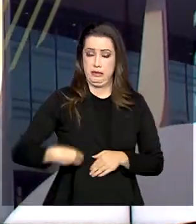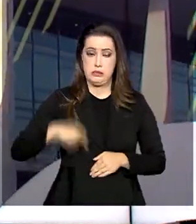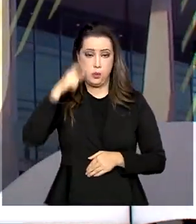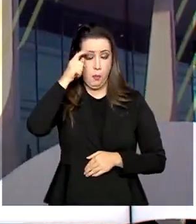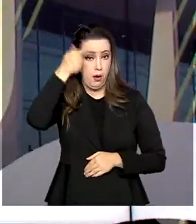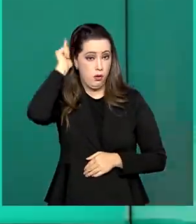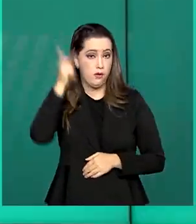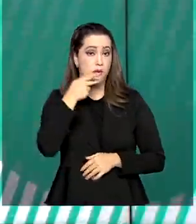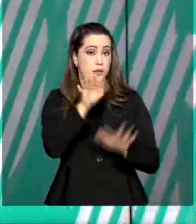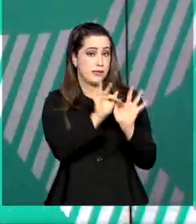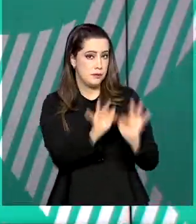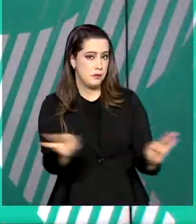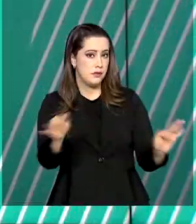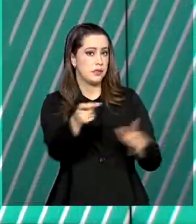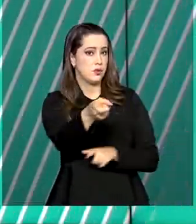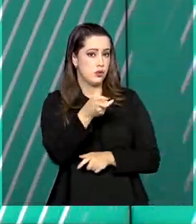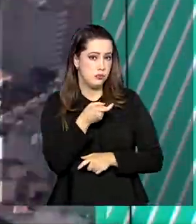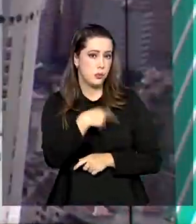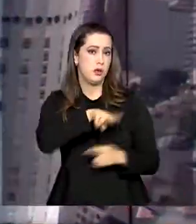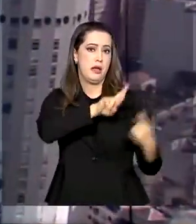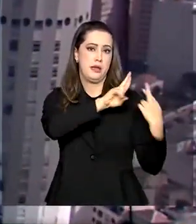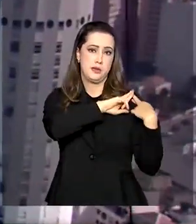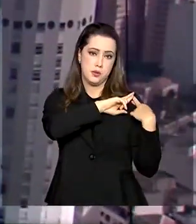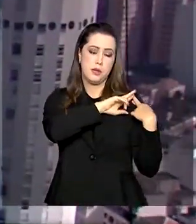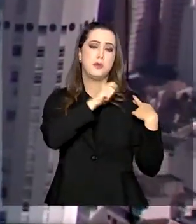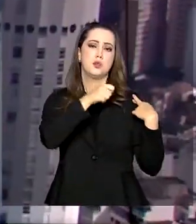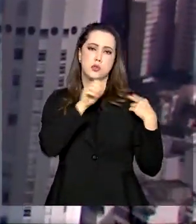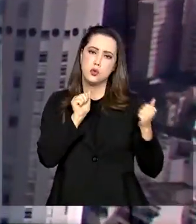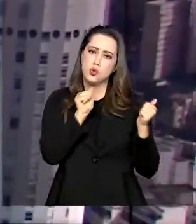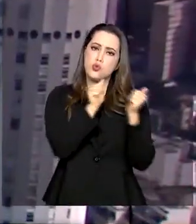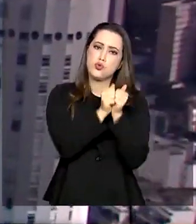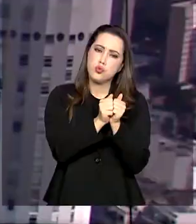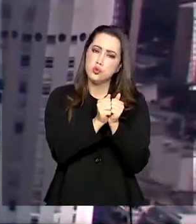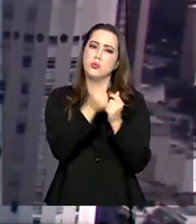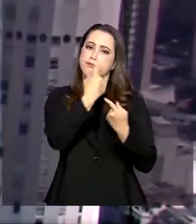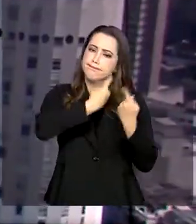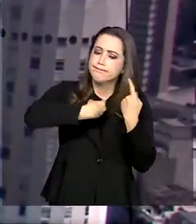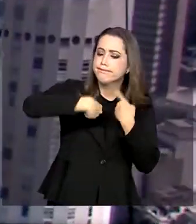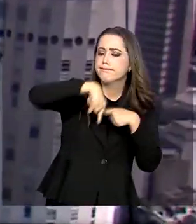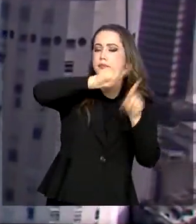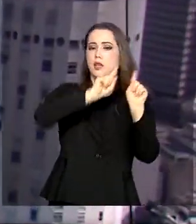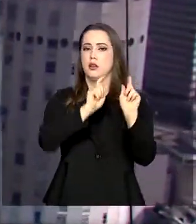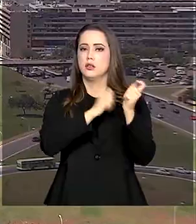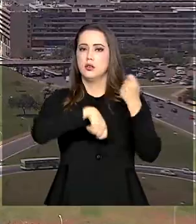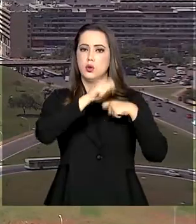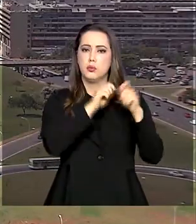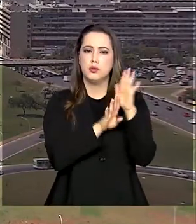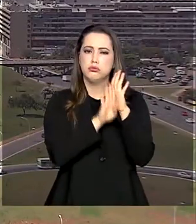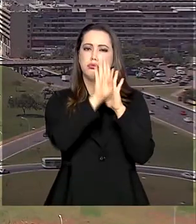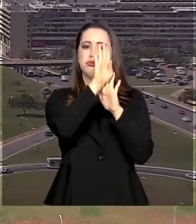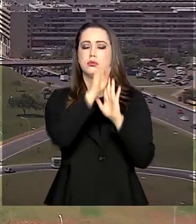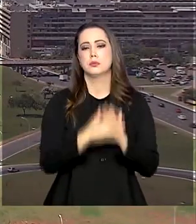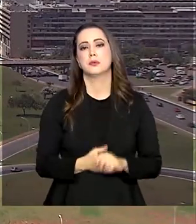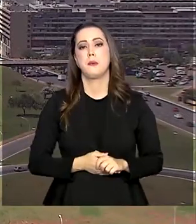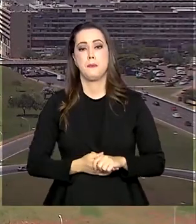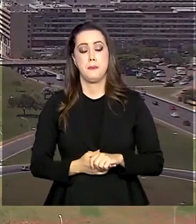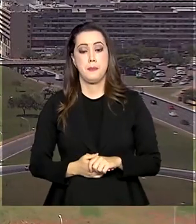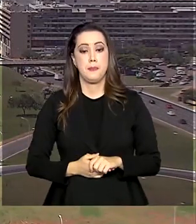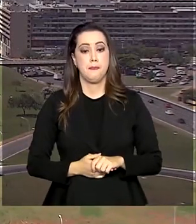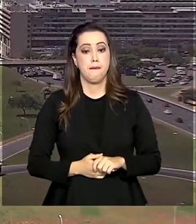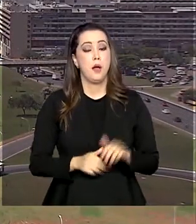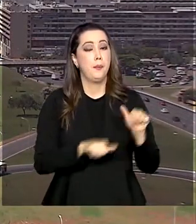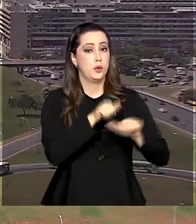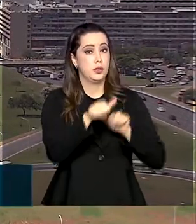e a responsabilidade fiscal devem andar juntas para apoiar a retomada da economia. A reforma tributária